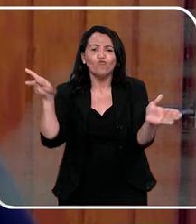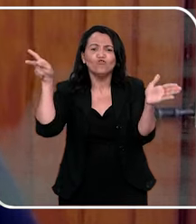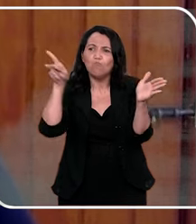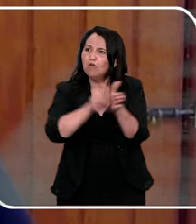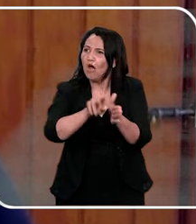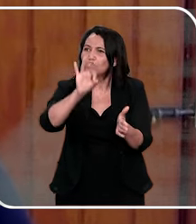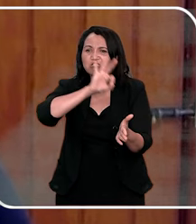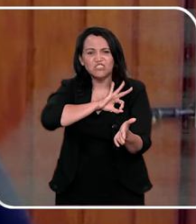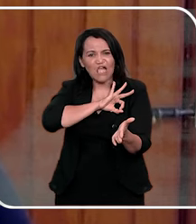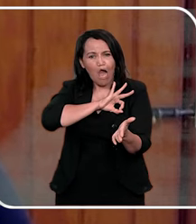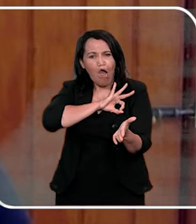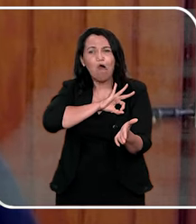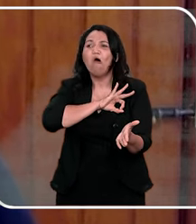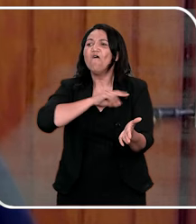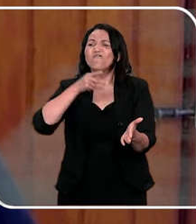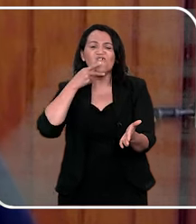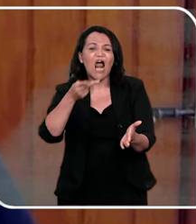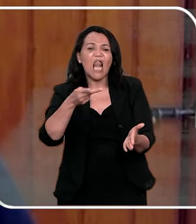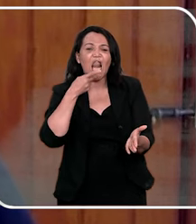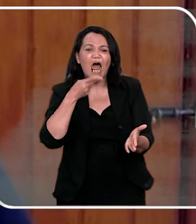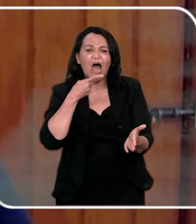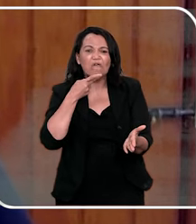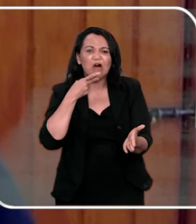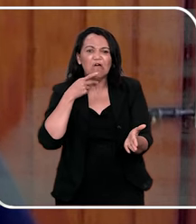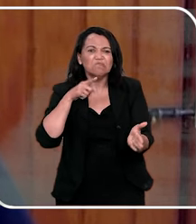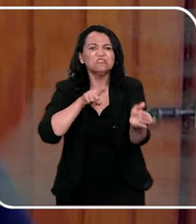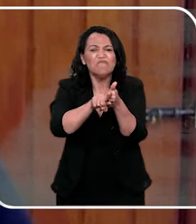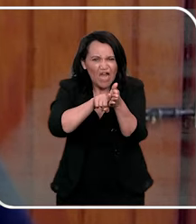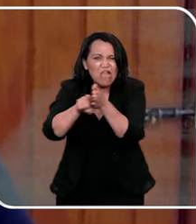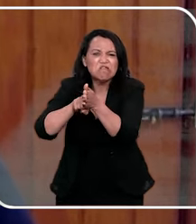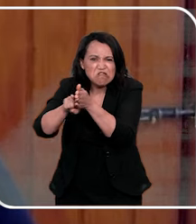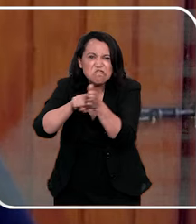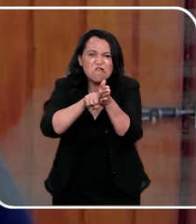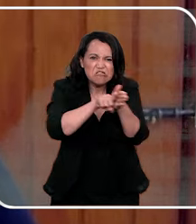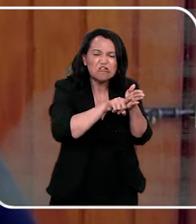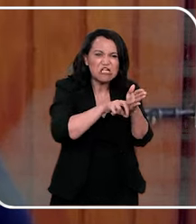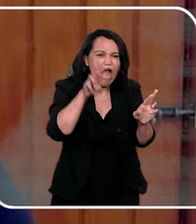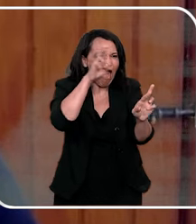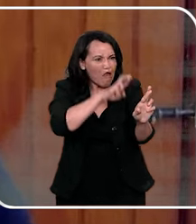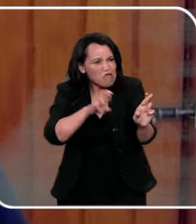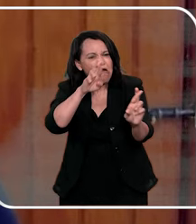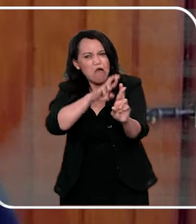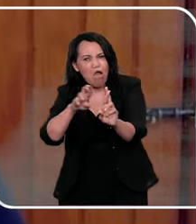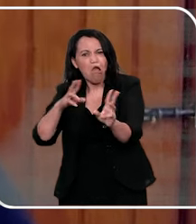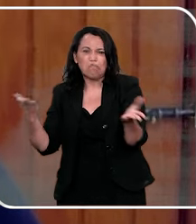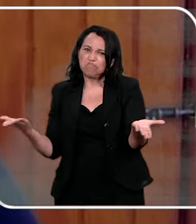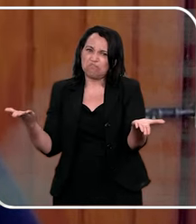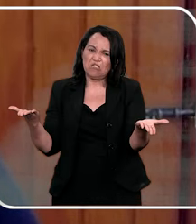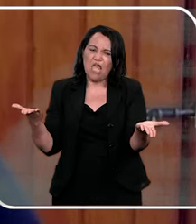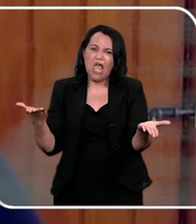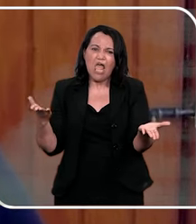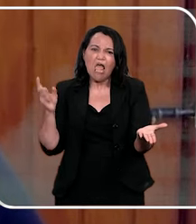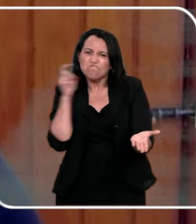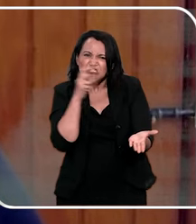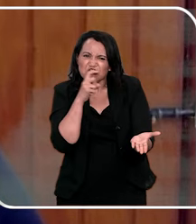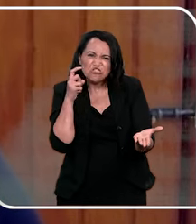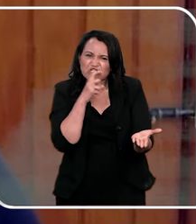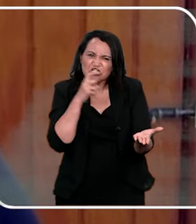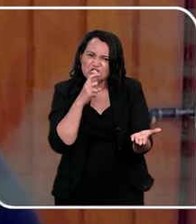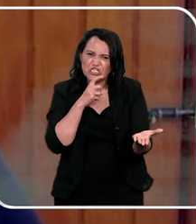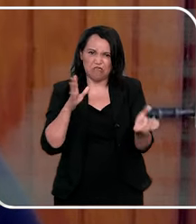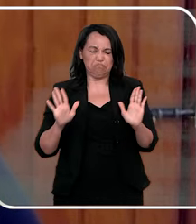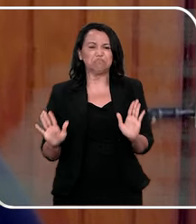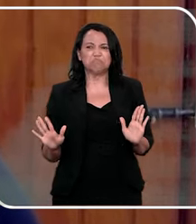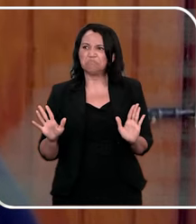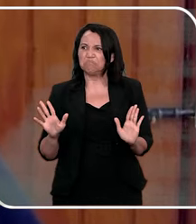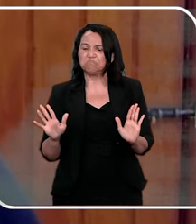ninguém acreditava na vítima, os próprios policiais, quando a vítima saiu, falou para minha filha, você vai investigar isso? Pelo amor de Deus, é